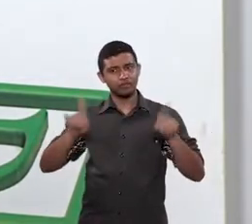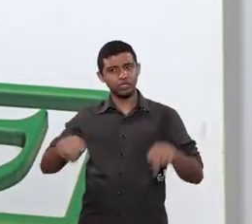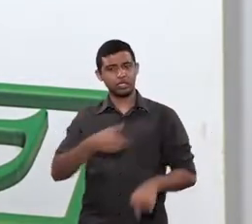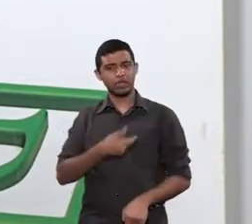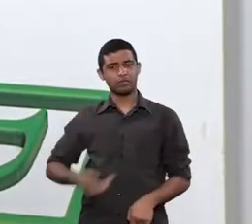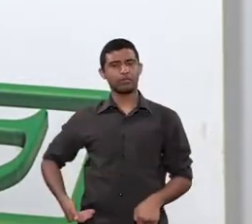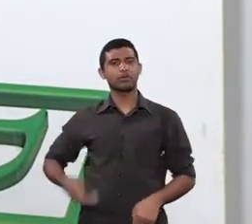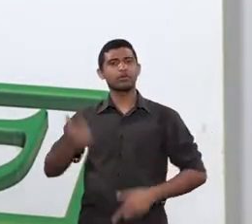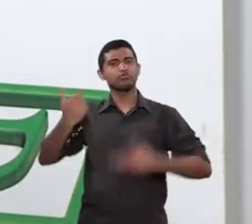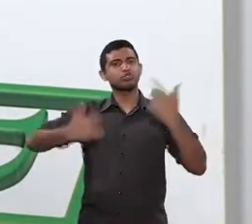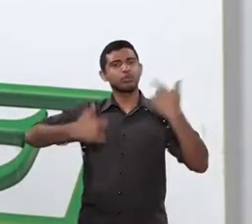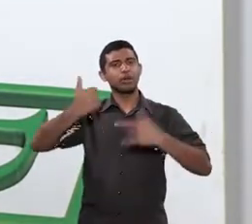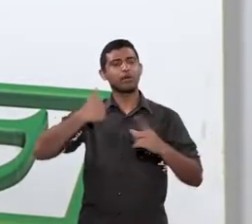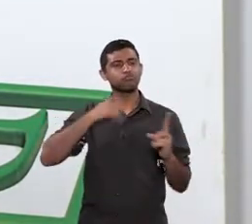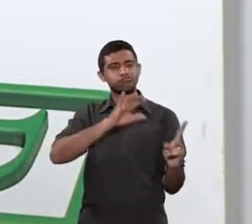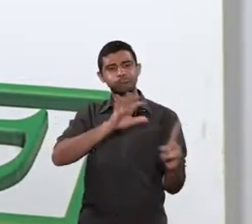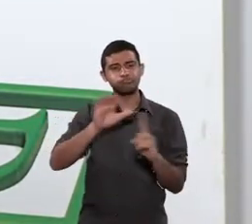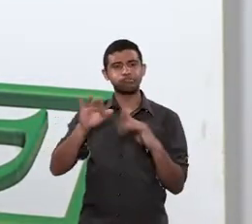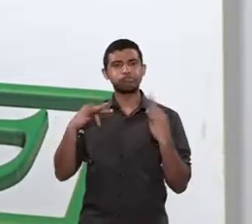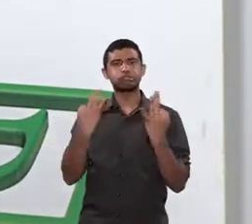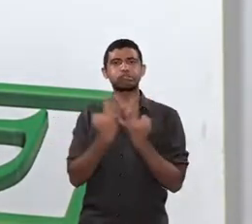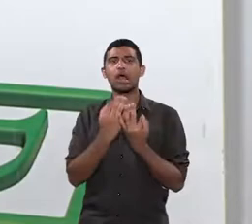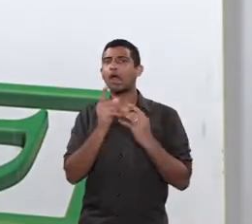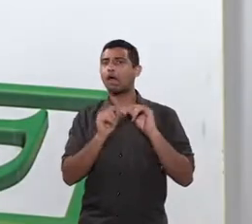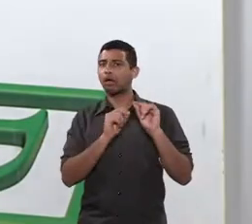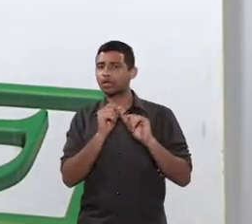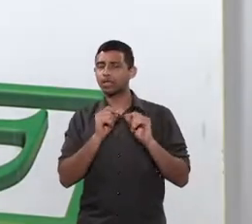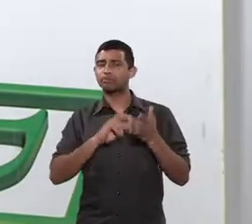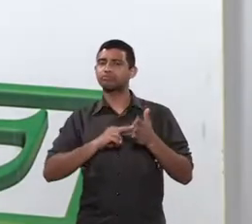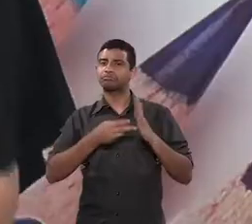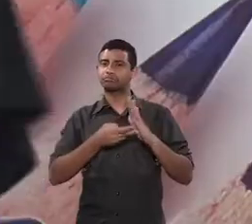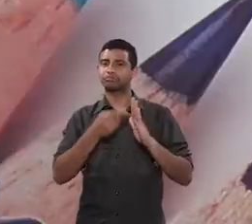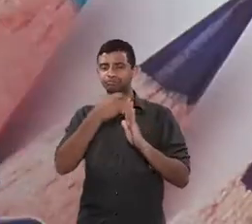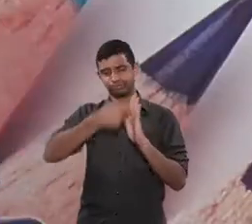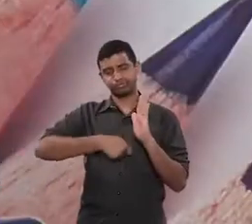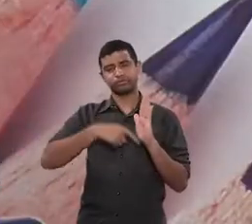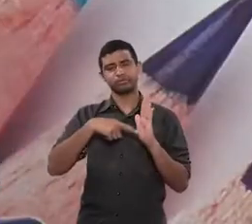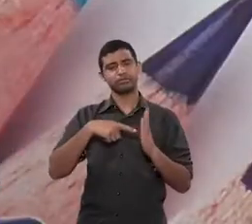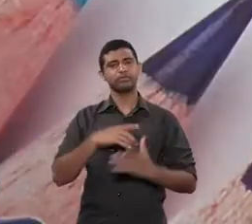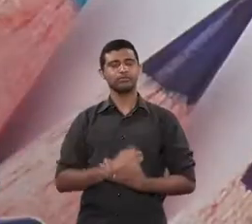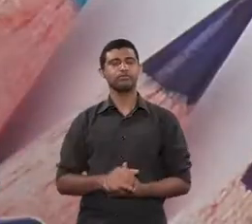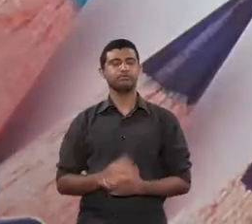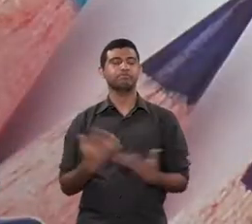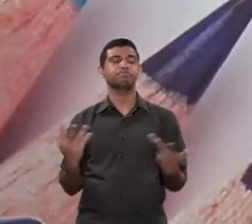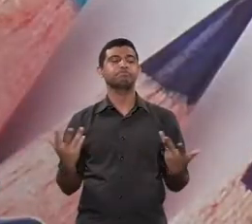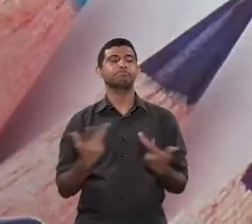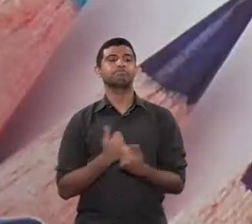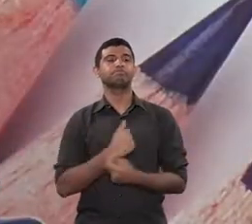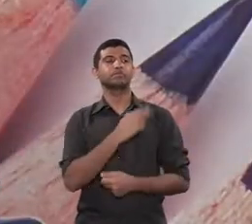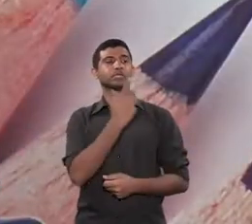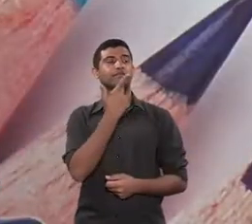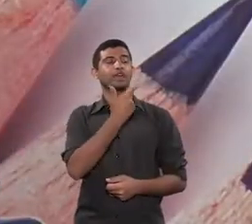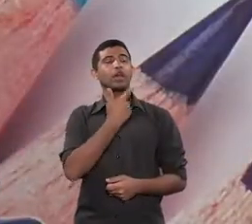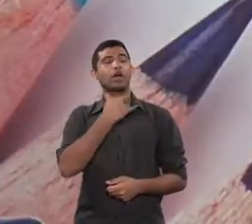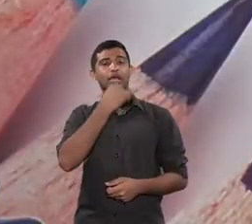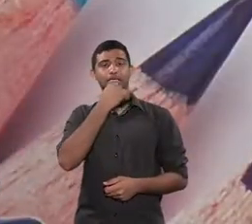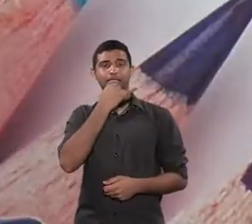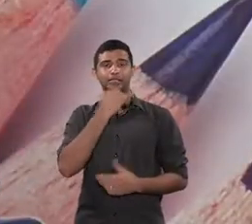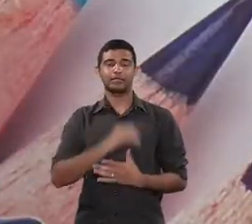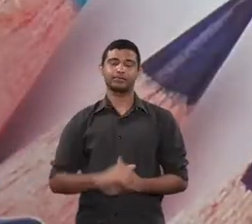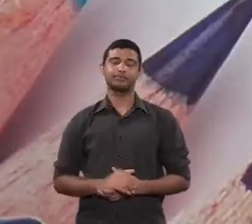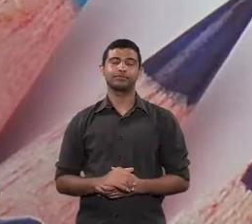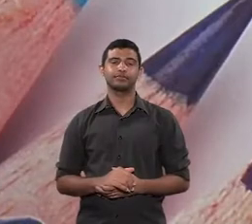públicos do Estado o que era a prática na aliança parental. Maravilha. Você falou, vamos citar esses